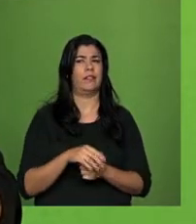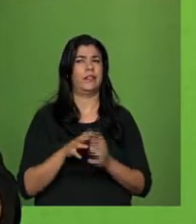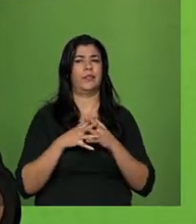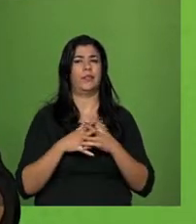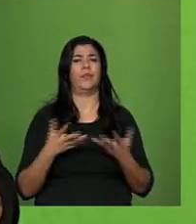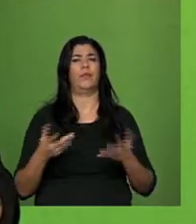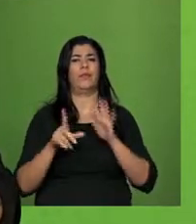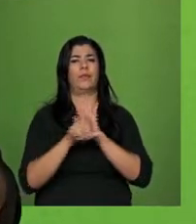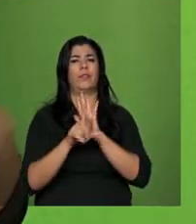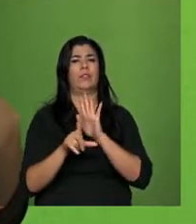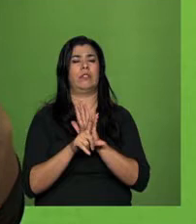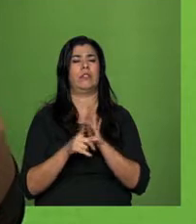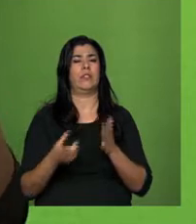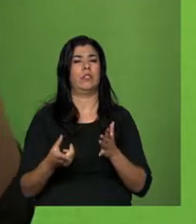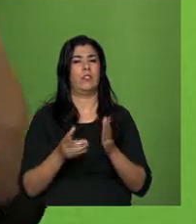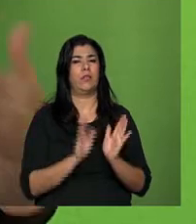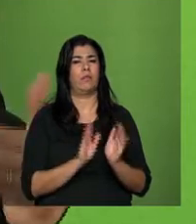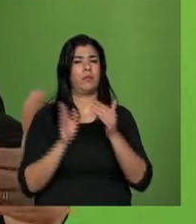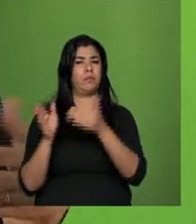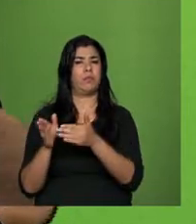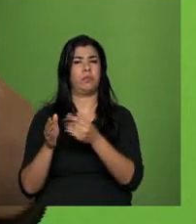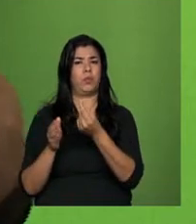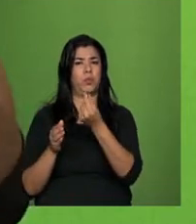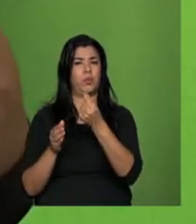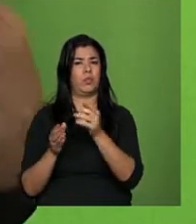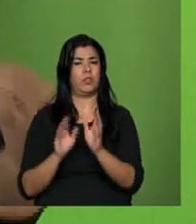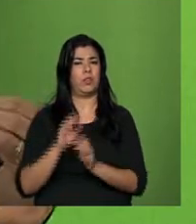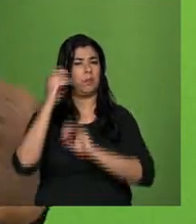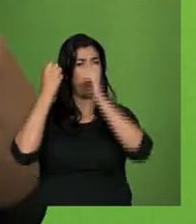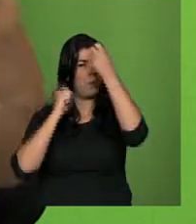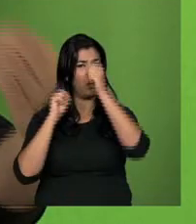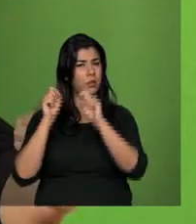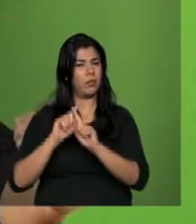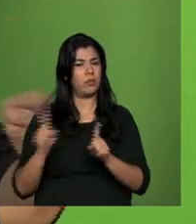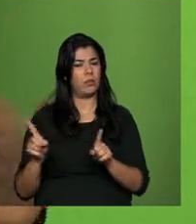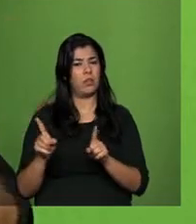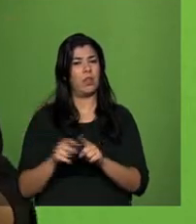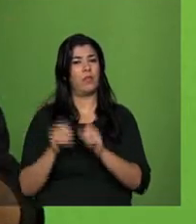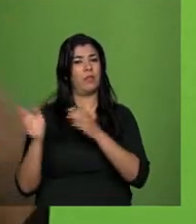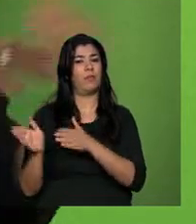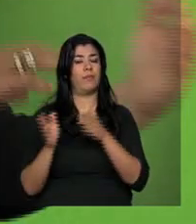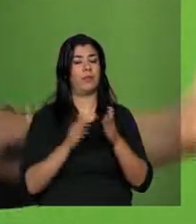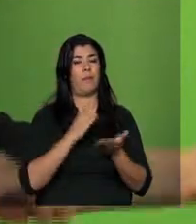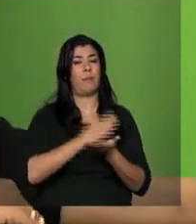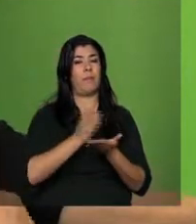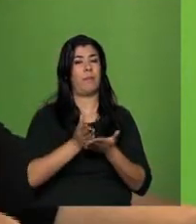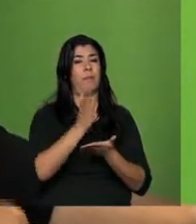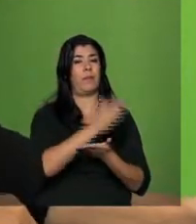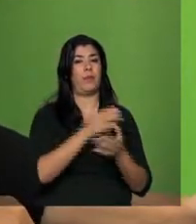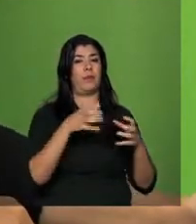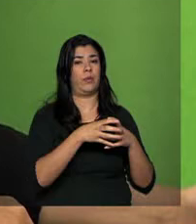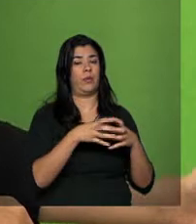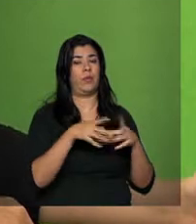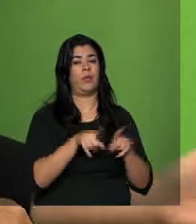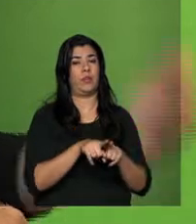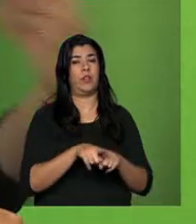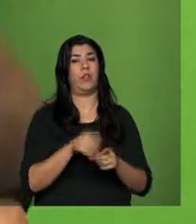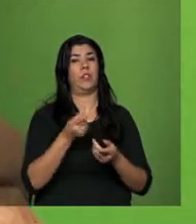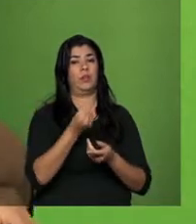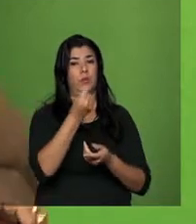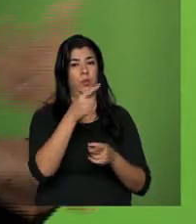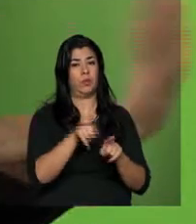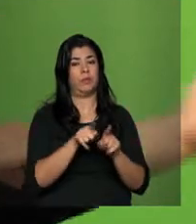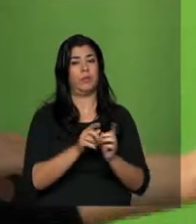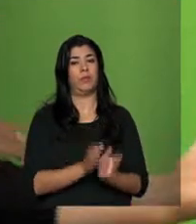legislação anterior passa a ser específico, dedicado, explícito e, obviamente, uma série de regulamentos